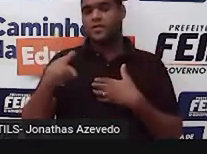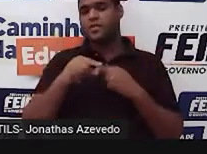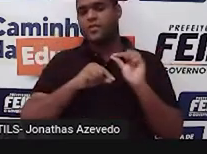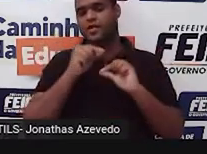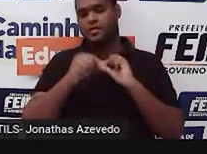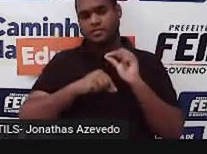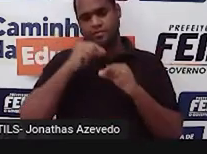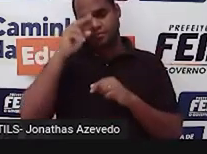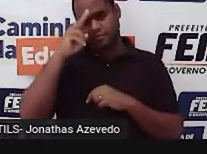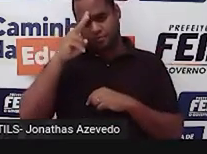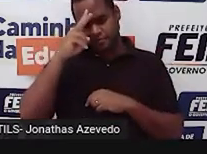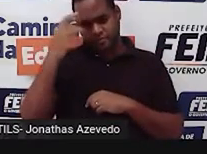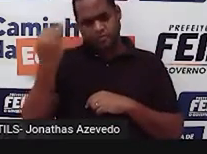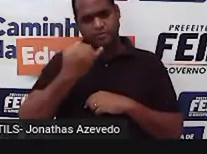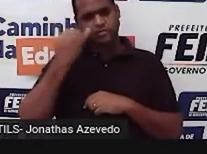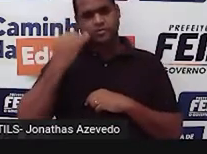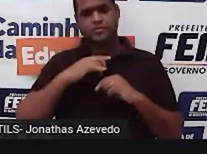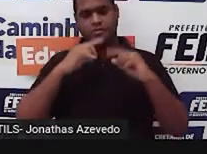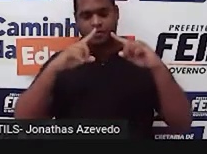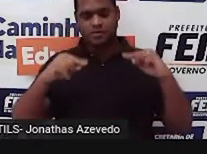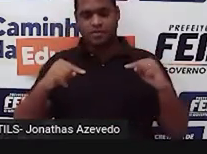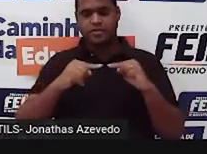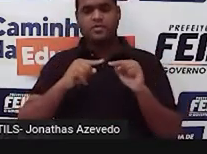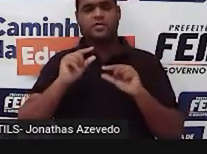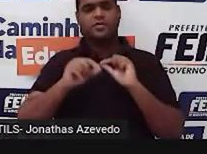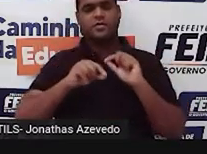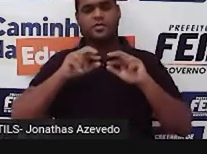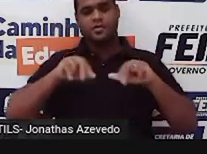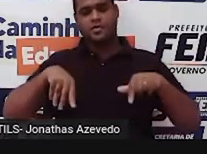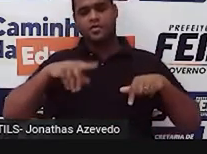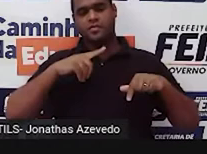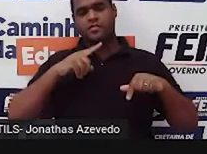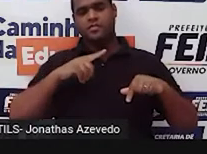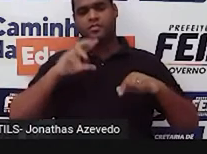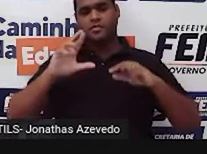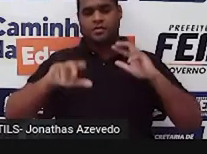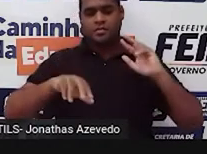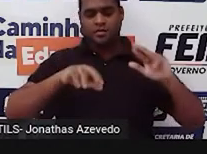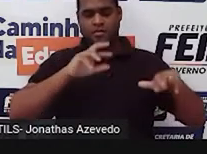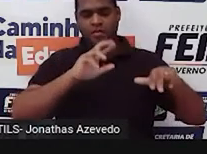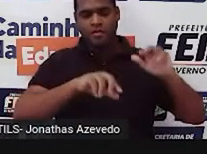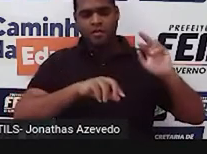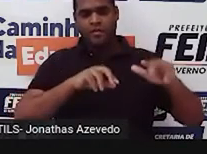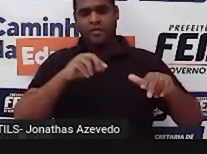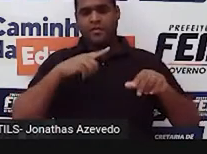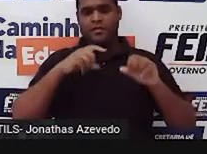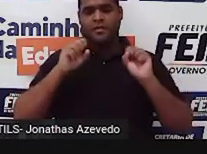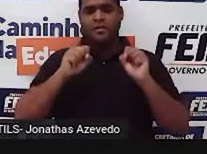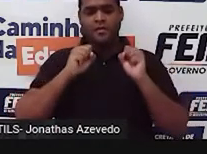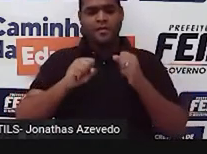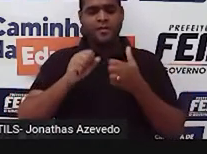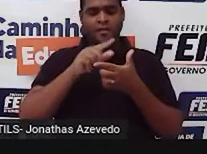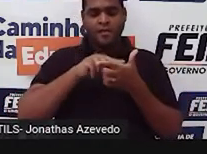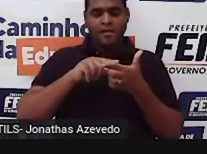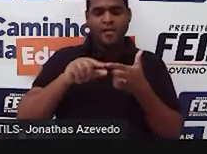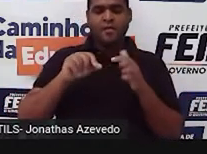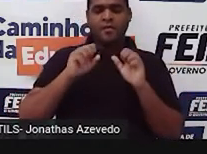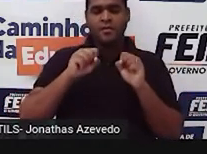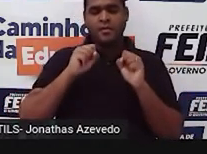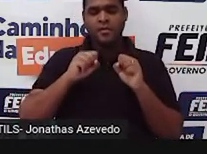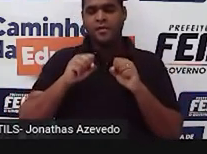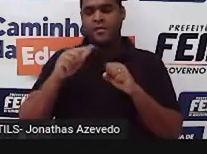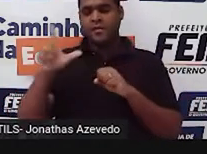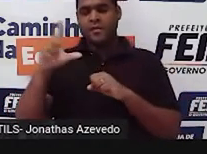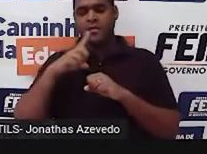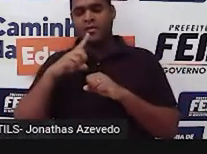Quais são os tipos de triângulo. E a gente divide esses tipos pensando nos lados dos triângulos ou